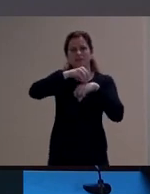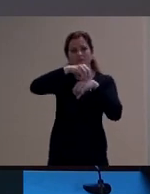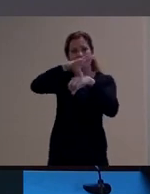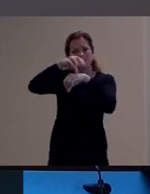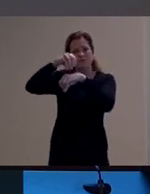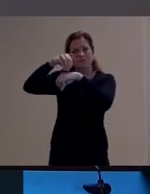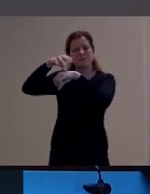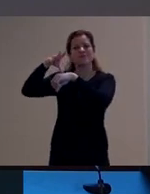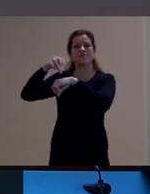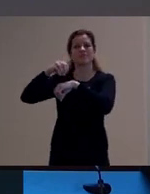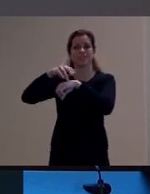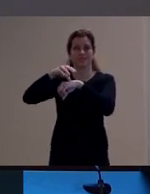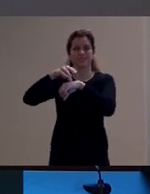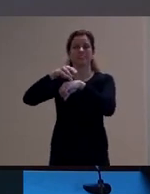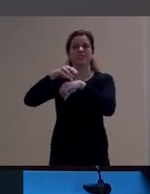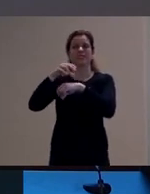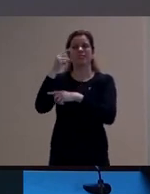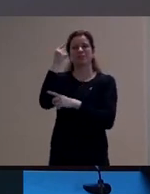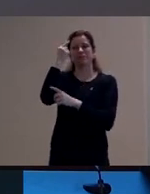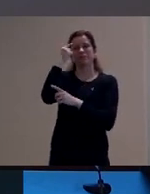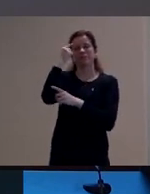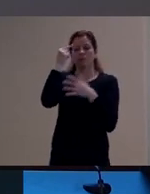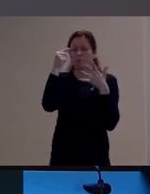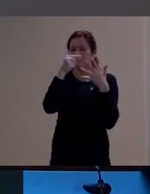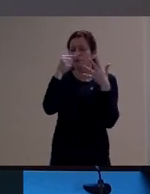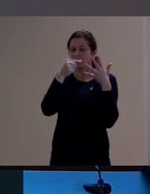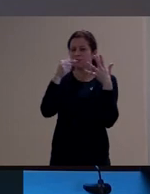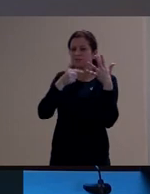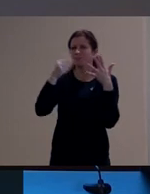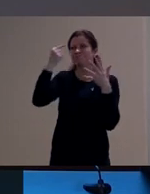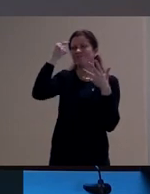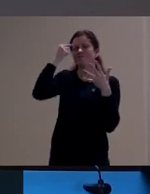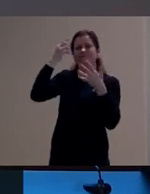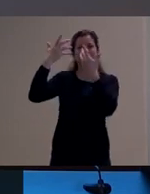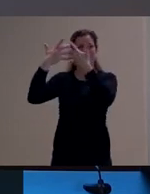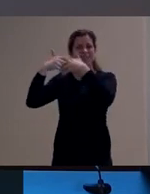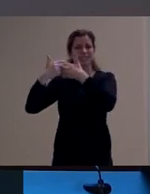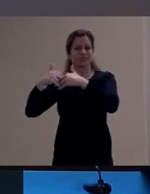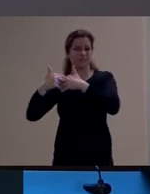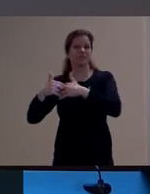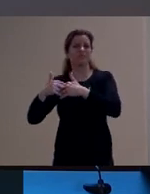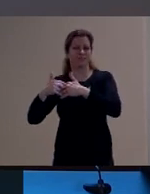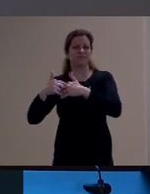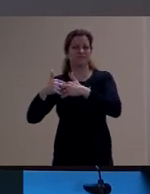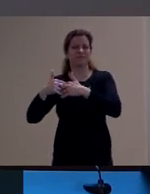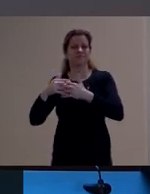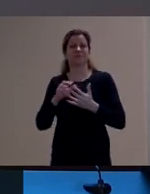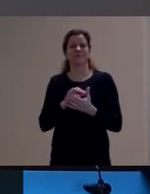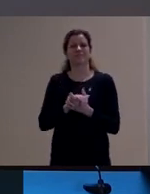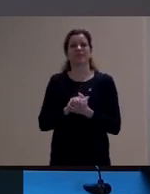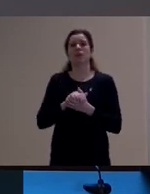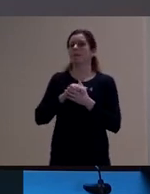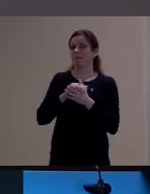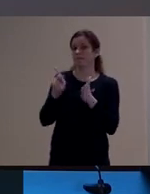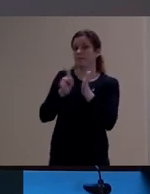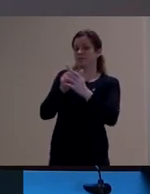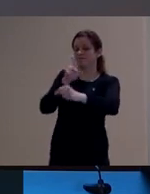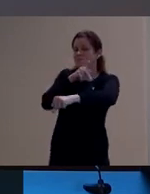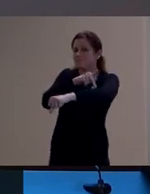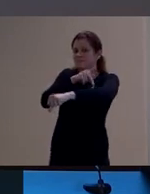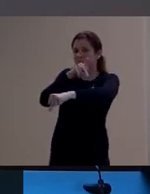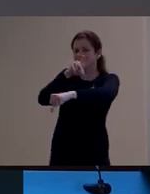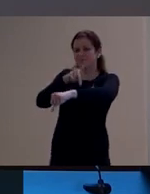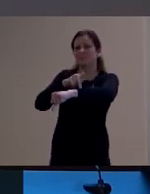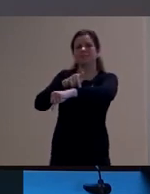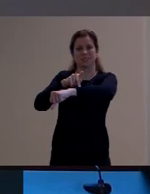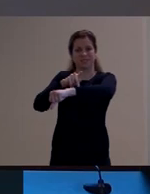elaborei, assim, alguns elementos para pensar nas implicações, então, pedagógicas, assim, como